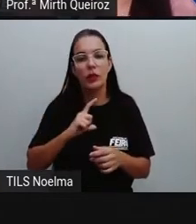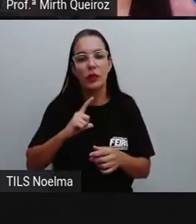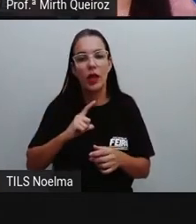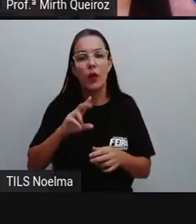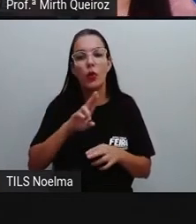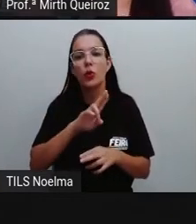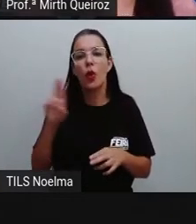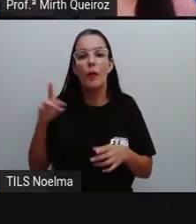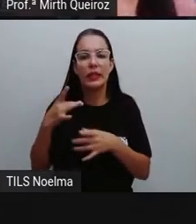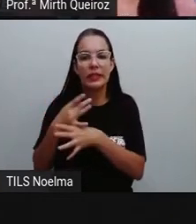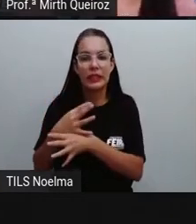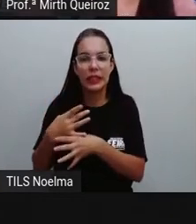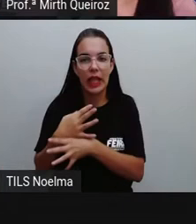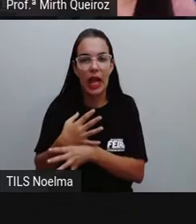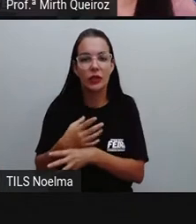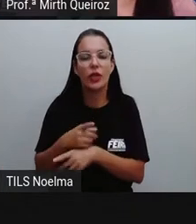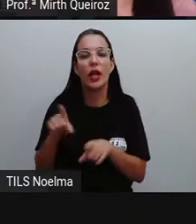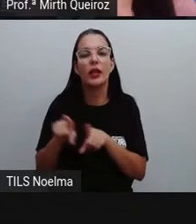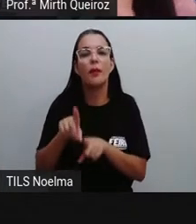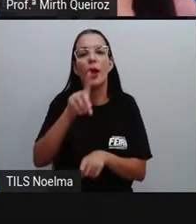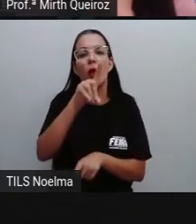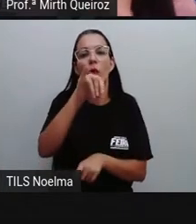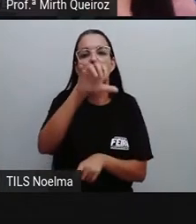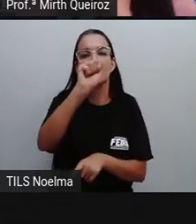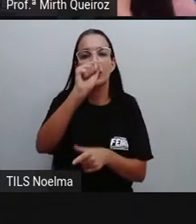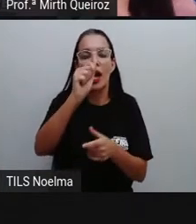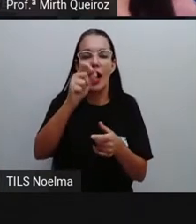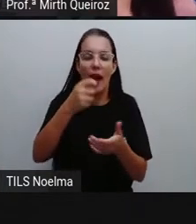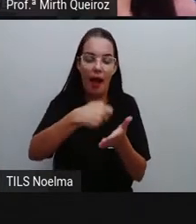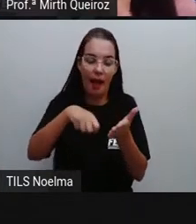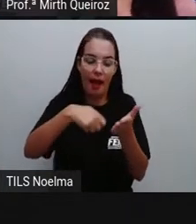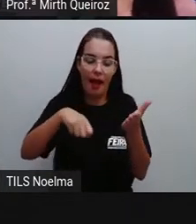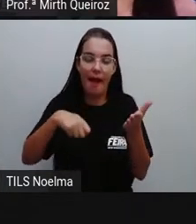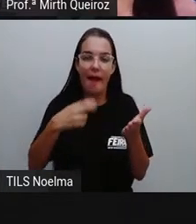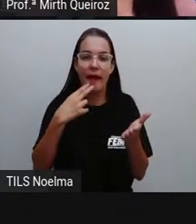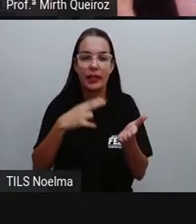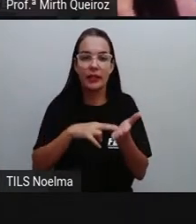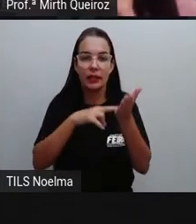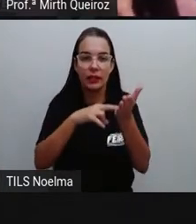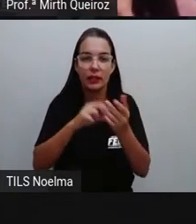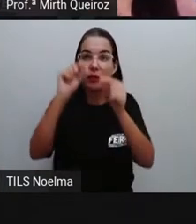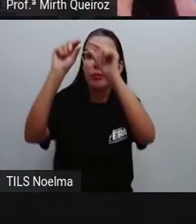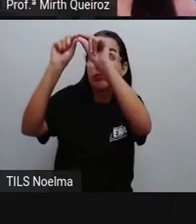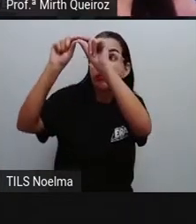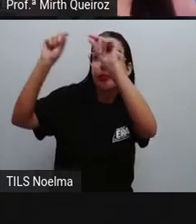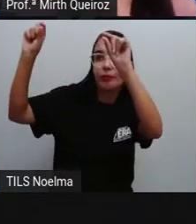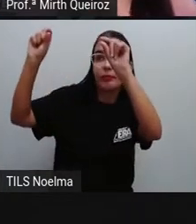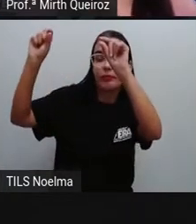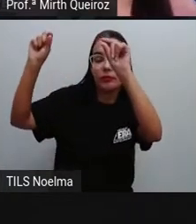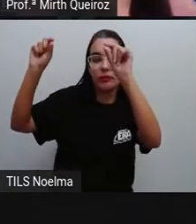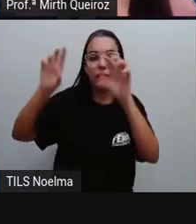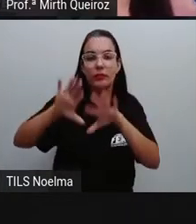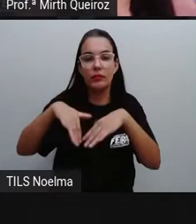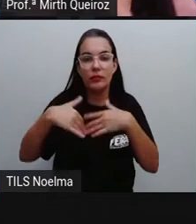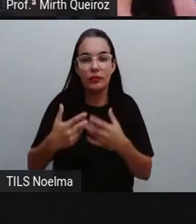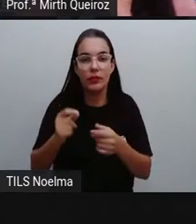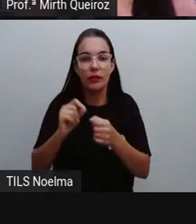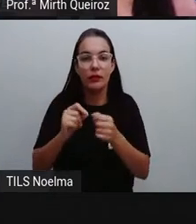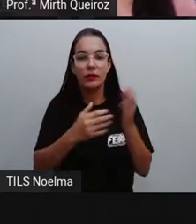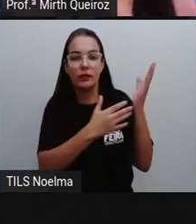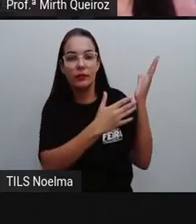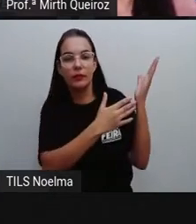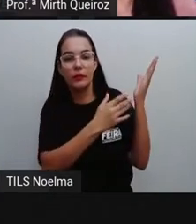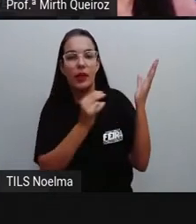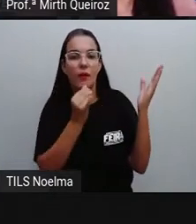nome da cidade e a data que a carta foi escrita no canto superior do texto, né? Então, a gente coloca, por exemplo,